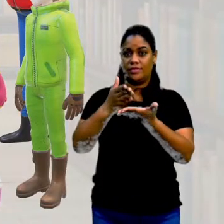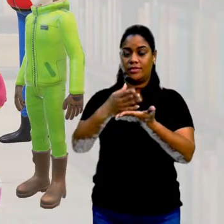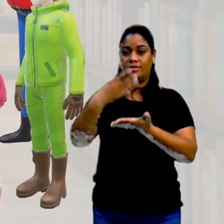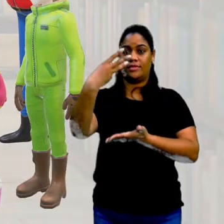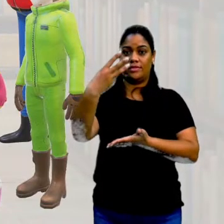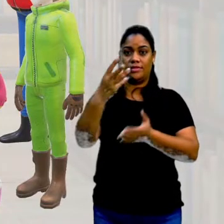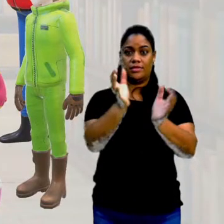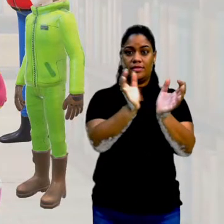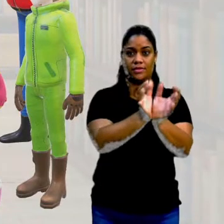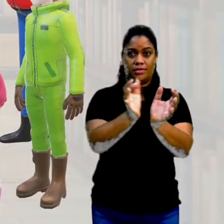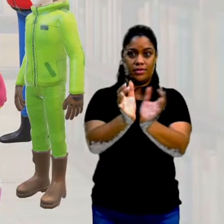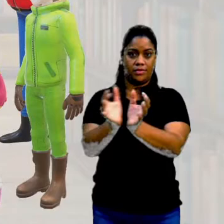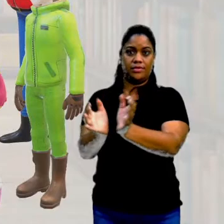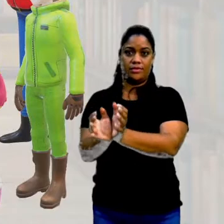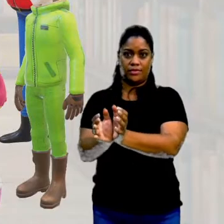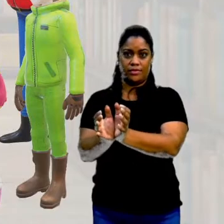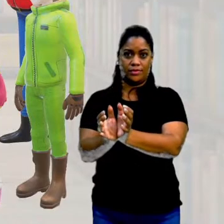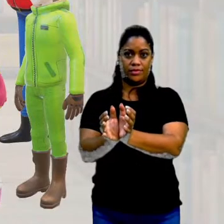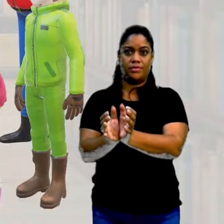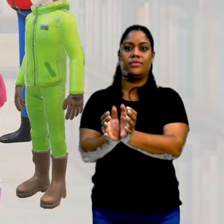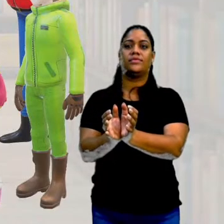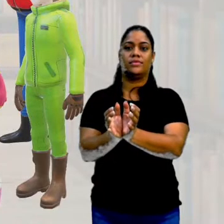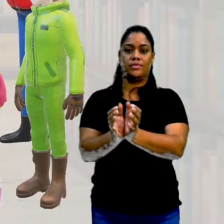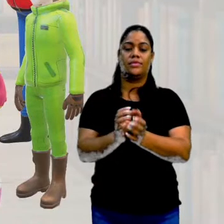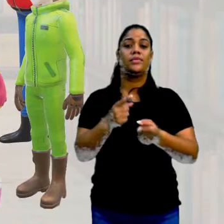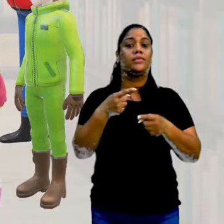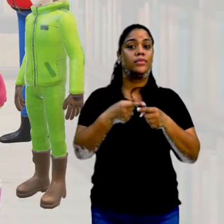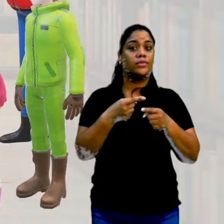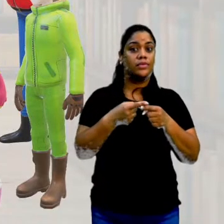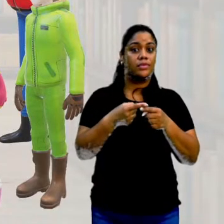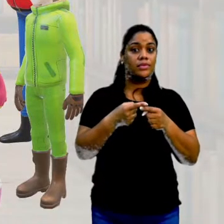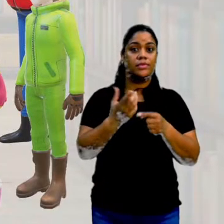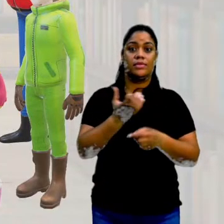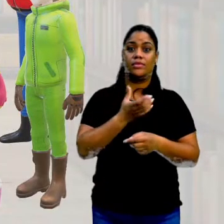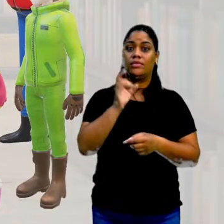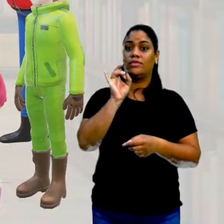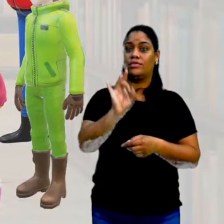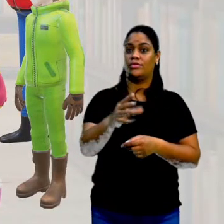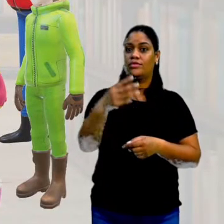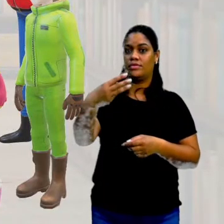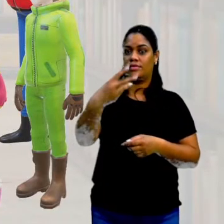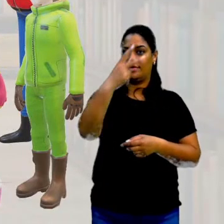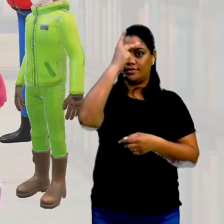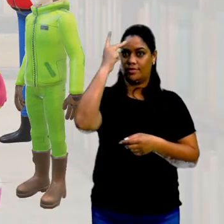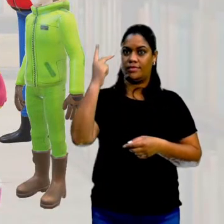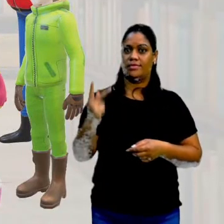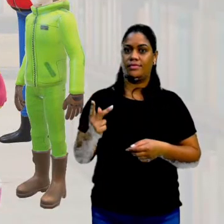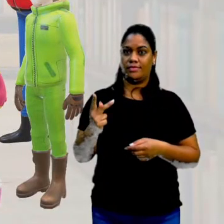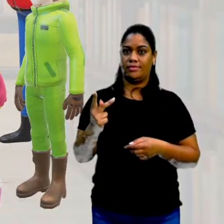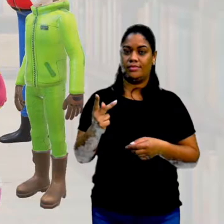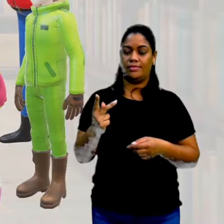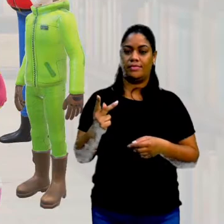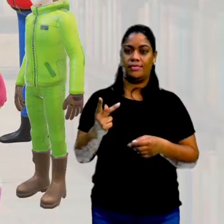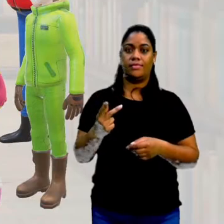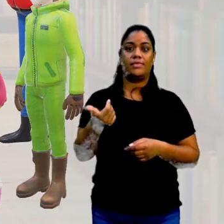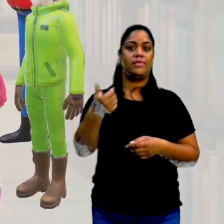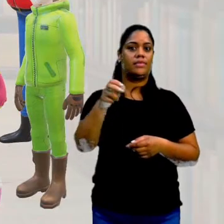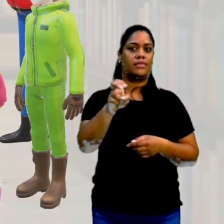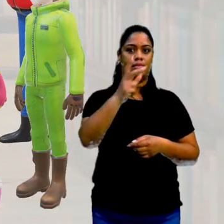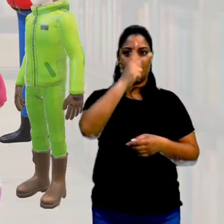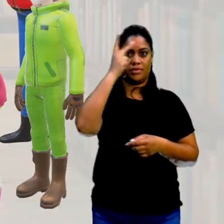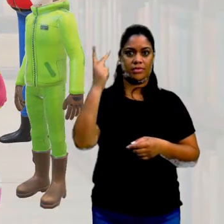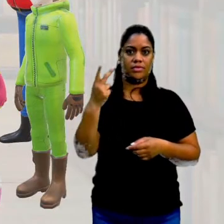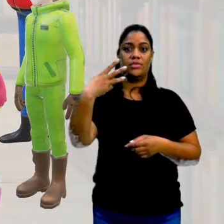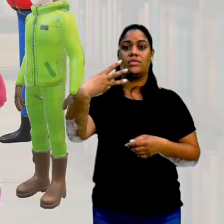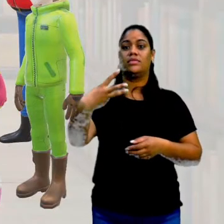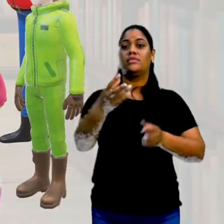grupos, está certo? 3 grupos porque eu quero pesquisar 3 pessoas. E aí, 15 pessoas